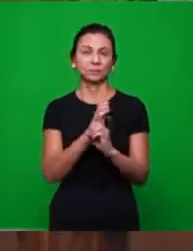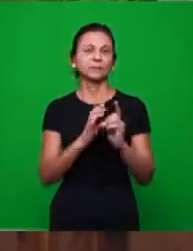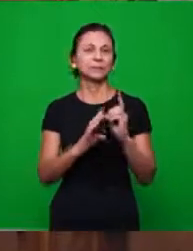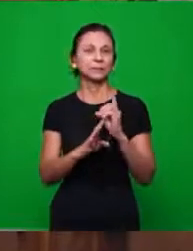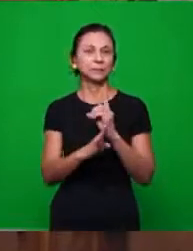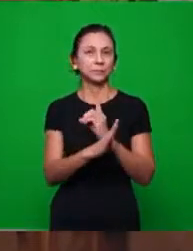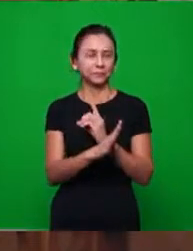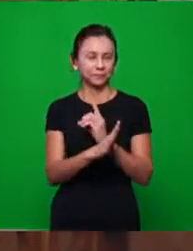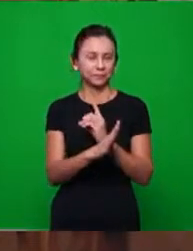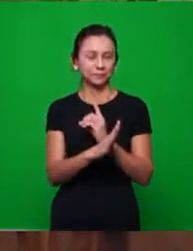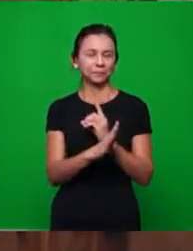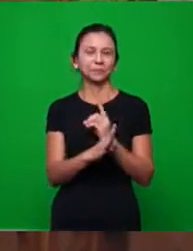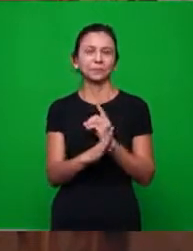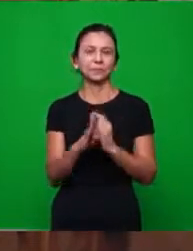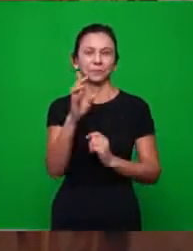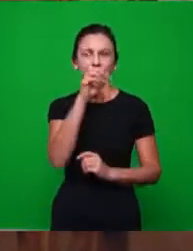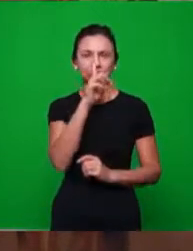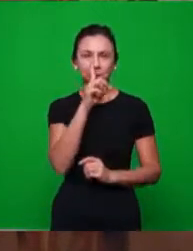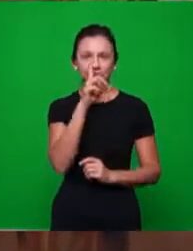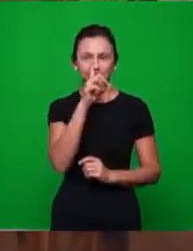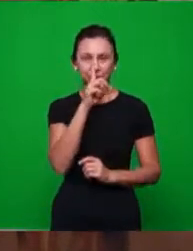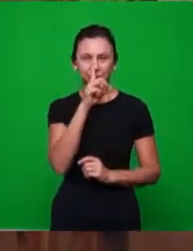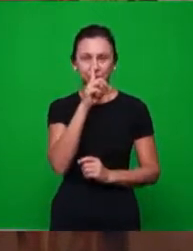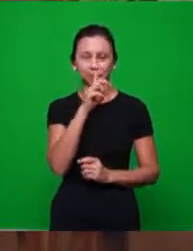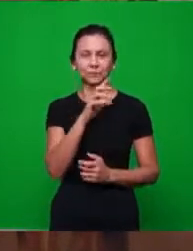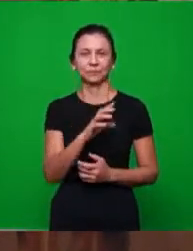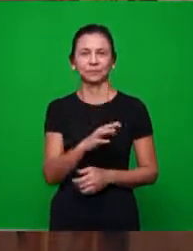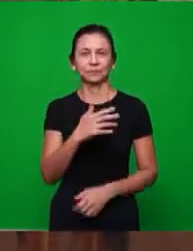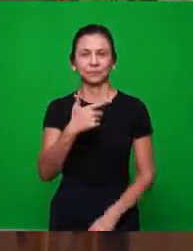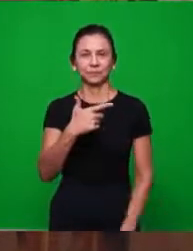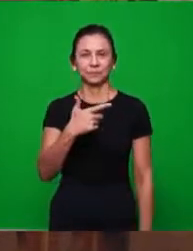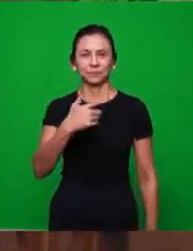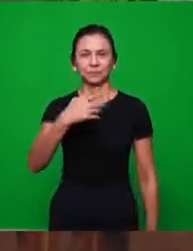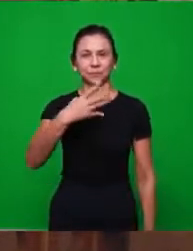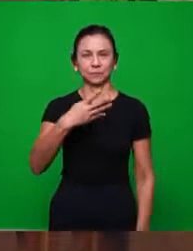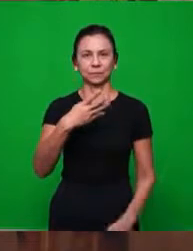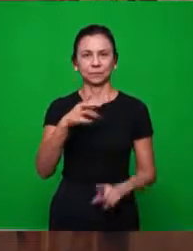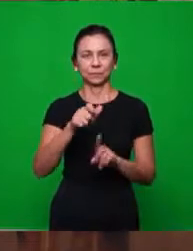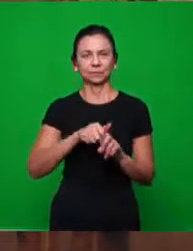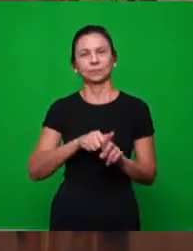de hoje, domingo, 24 de nove,